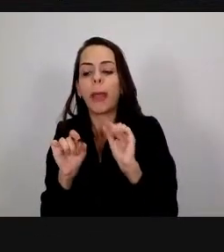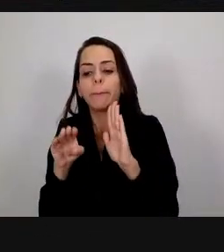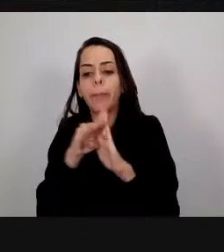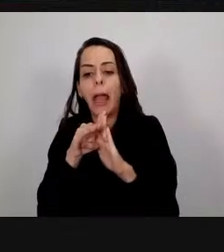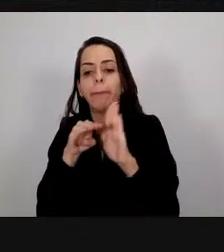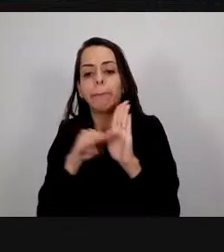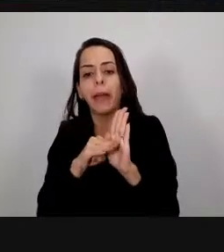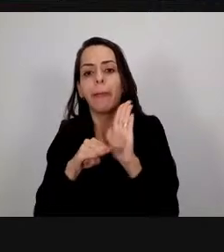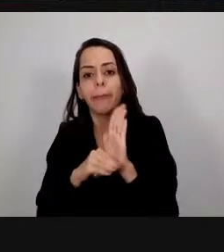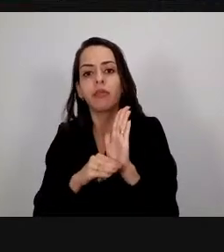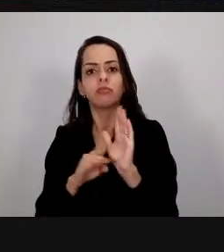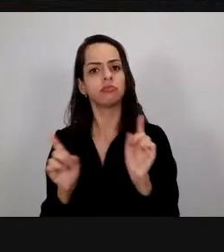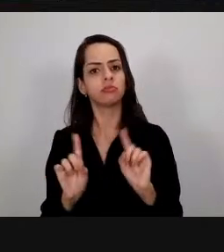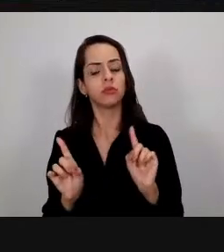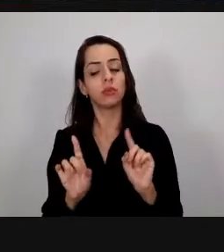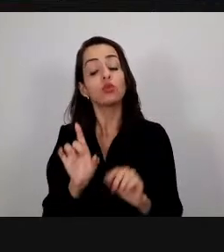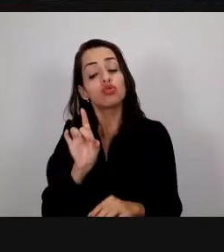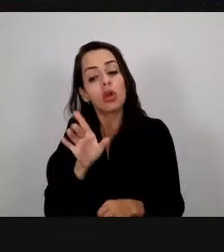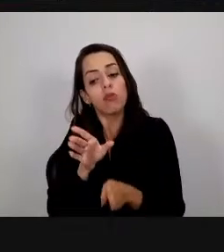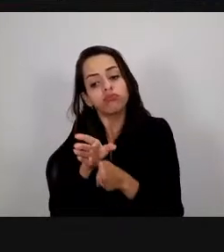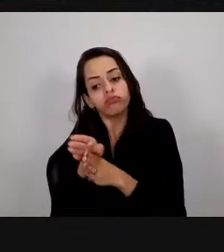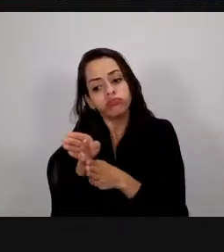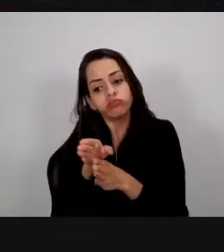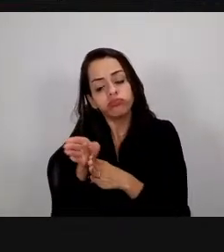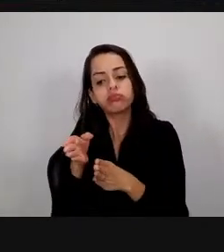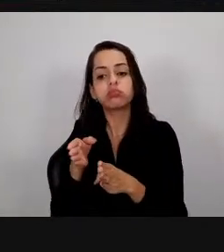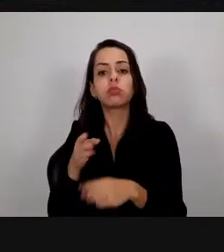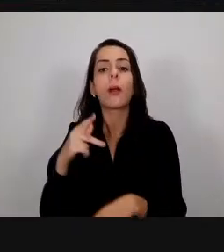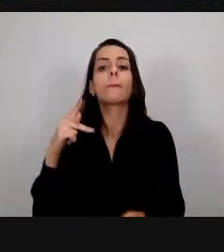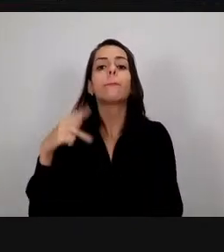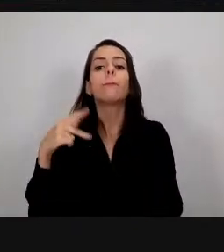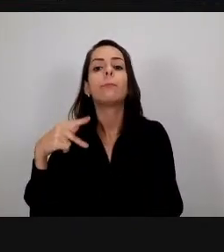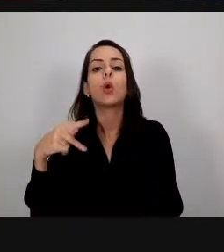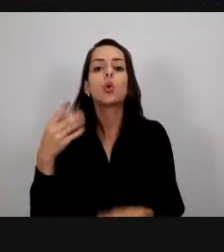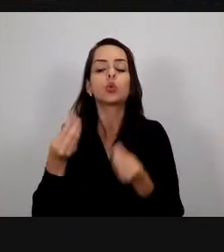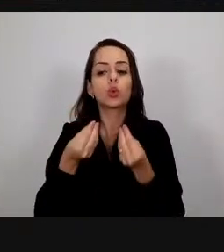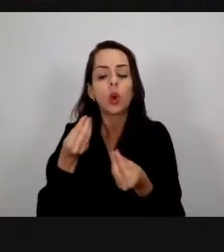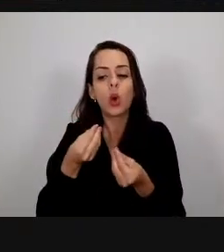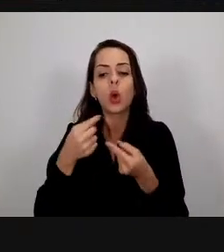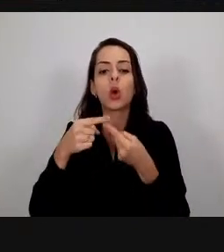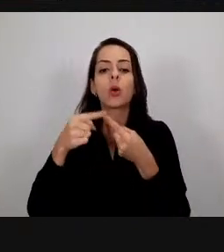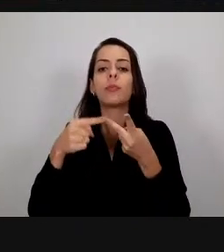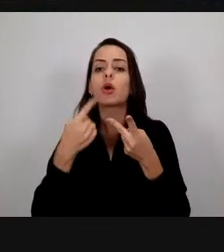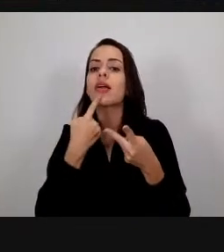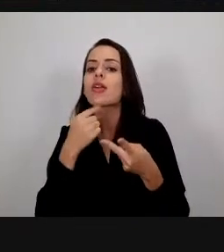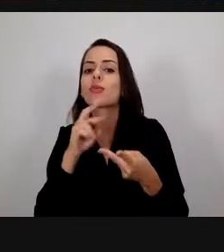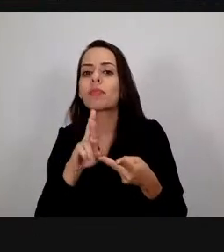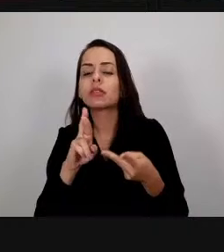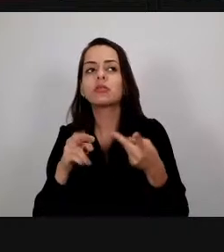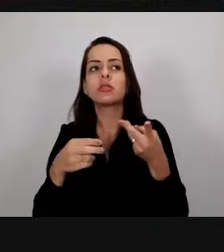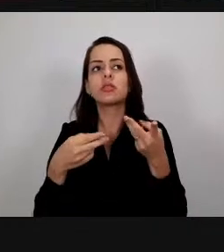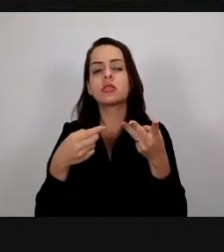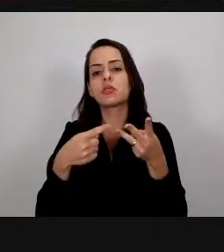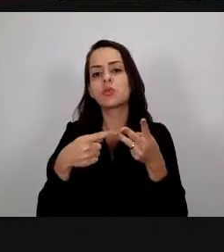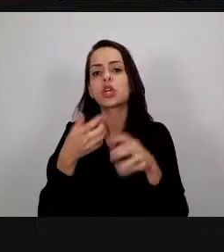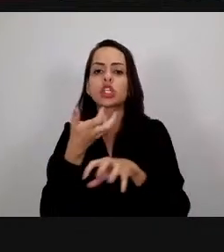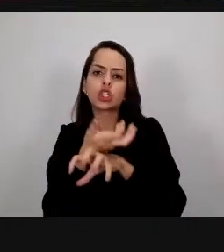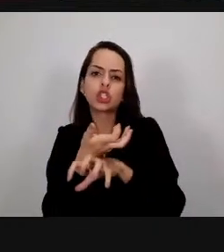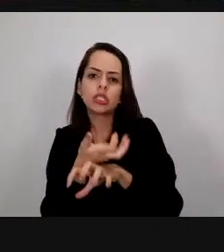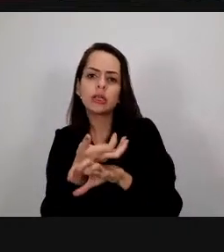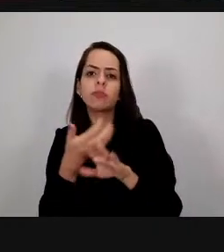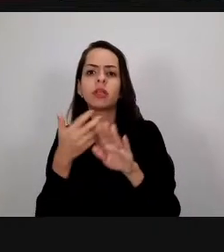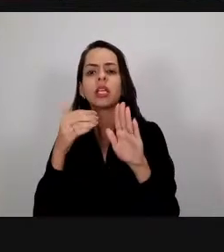diretrizes ali em relação aos pontos distribuição de pontos recuperação e tal assim como os conteúdos ainda são muito